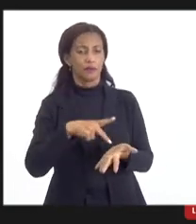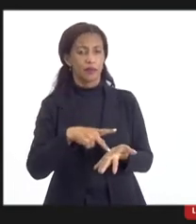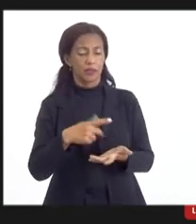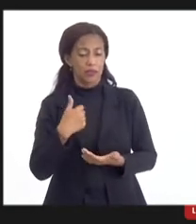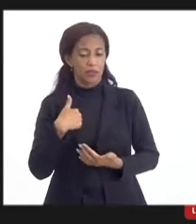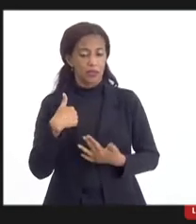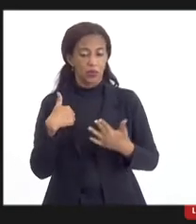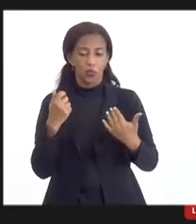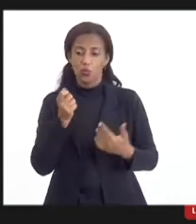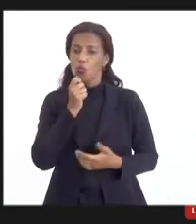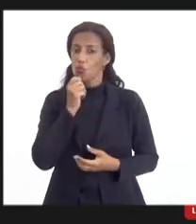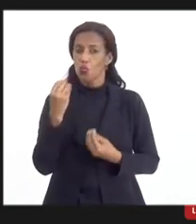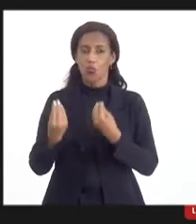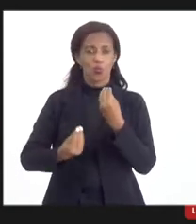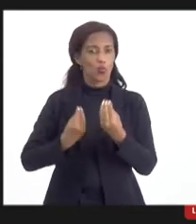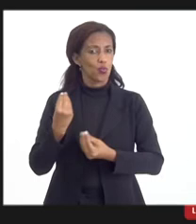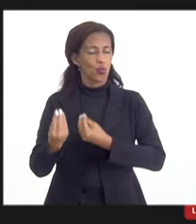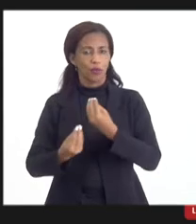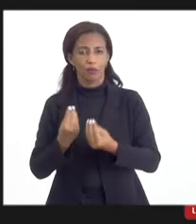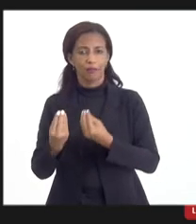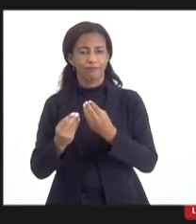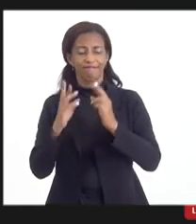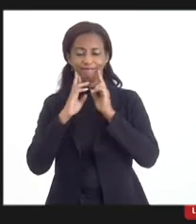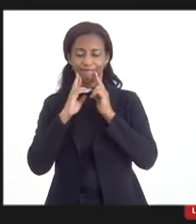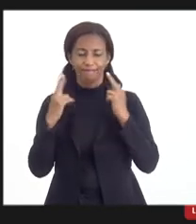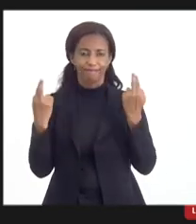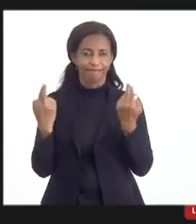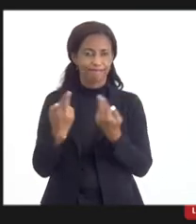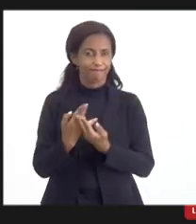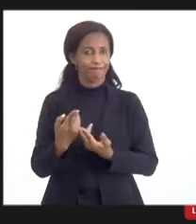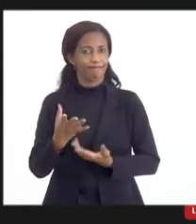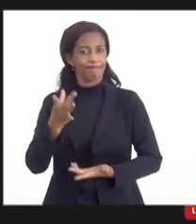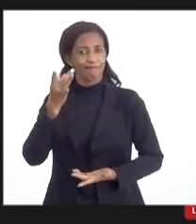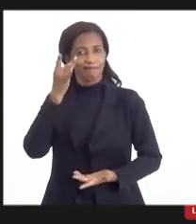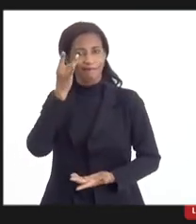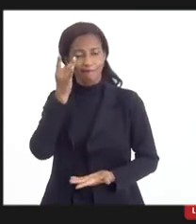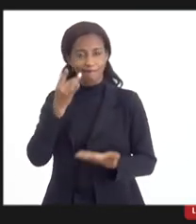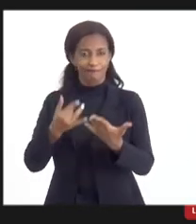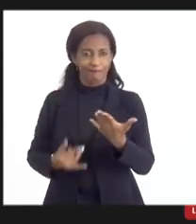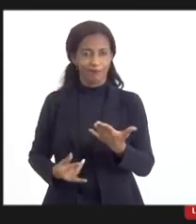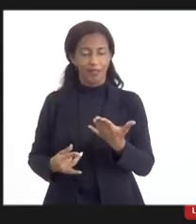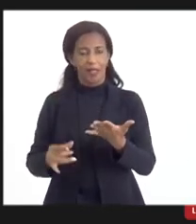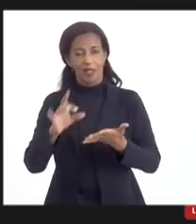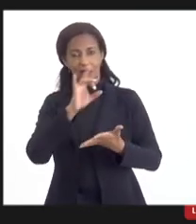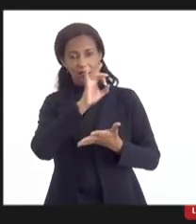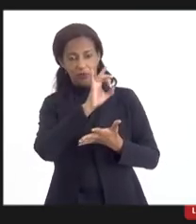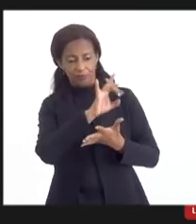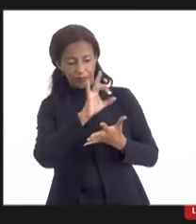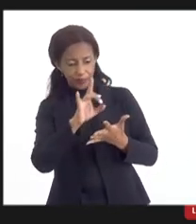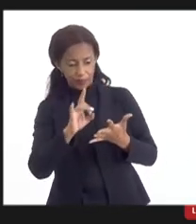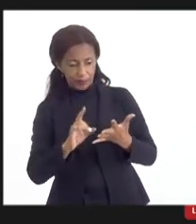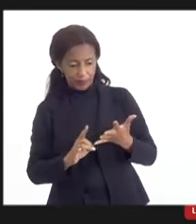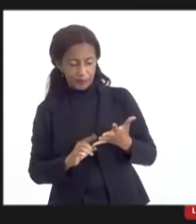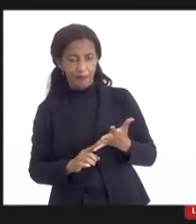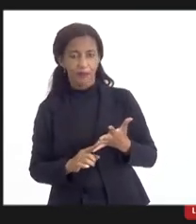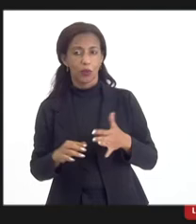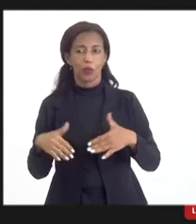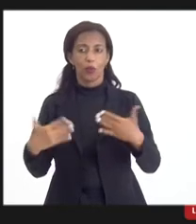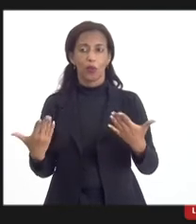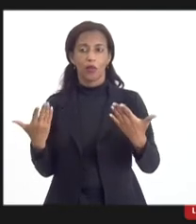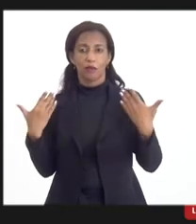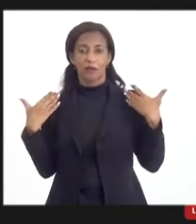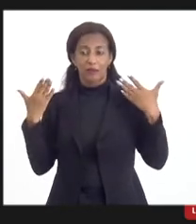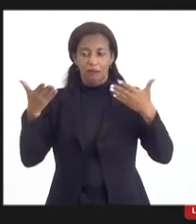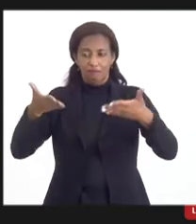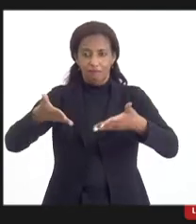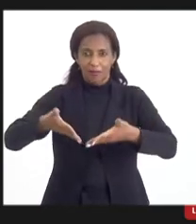eu não tinha antecipado a essa reunião presencial, essas questões, não é? Porque quando você se